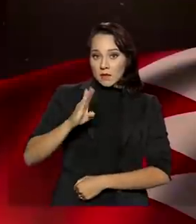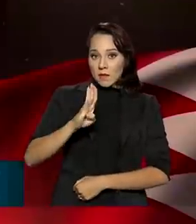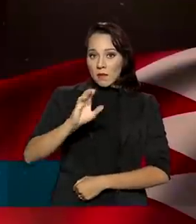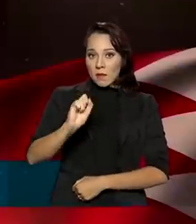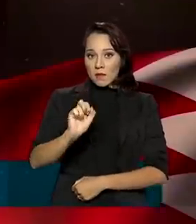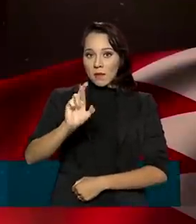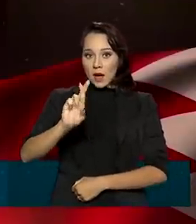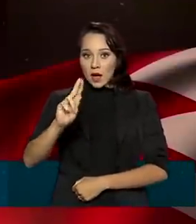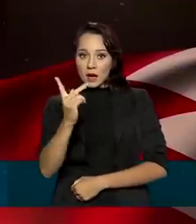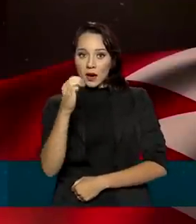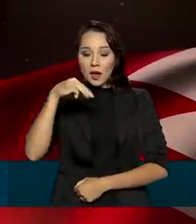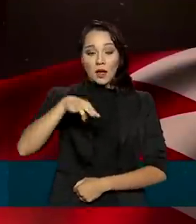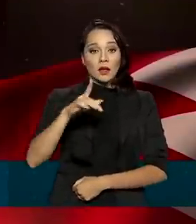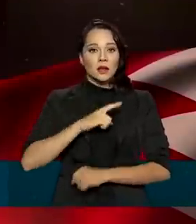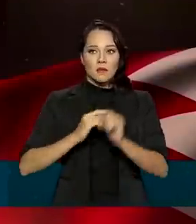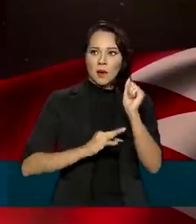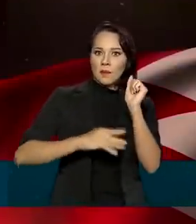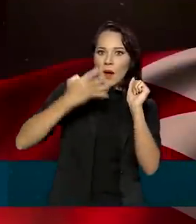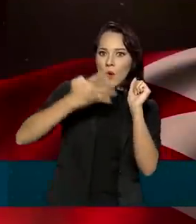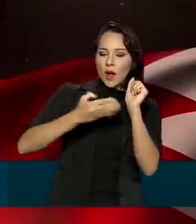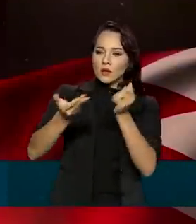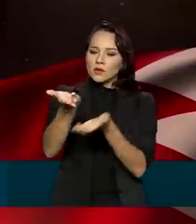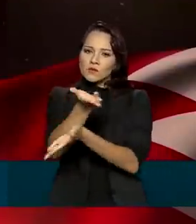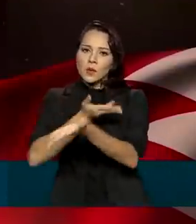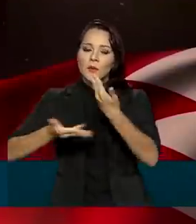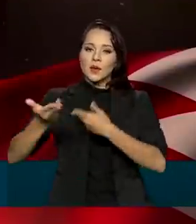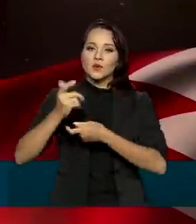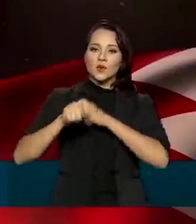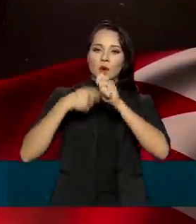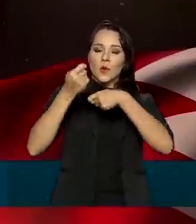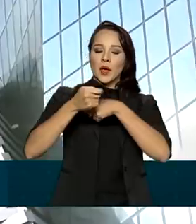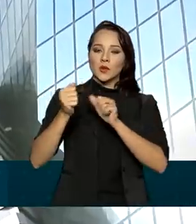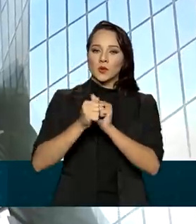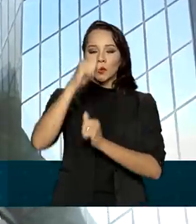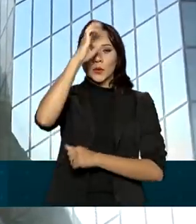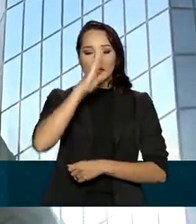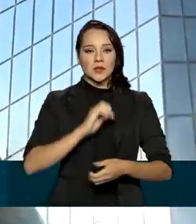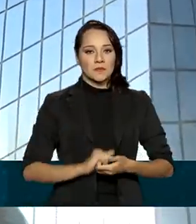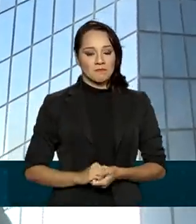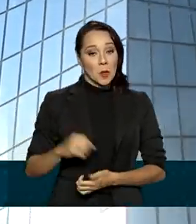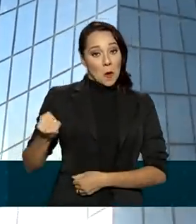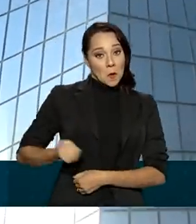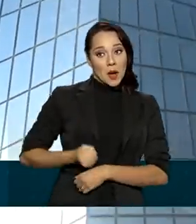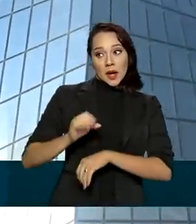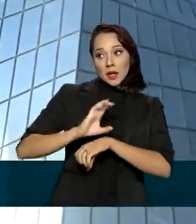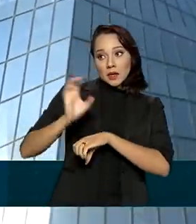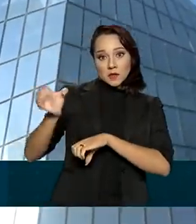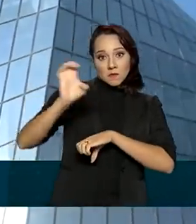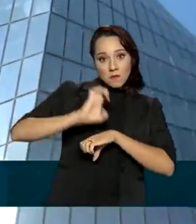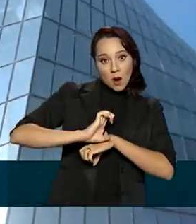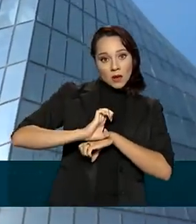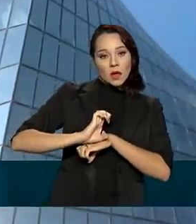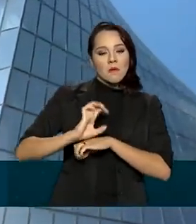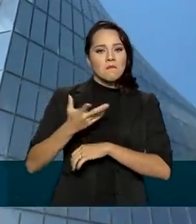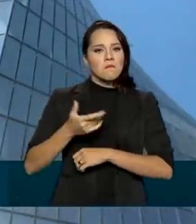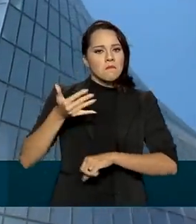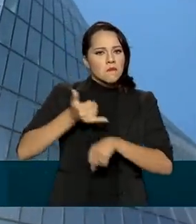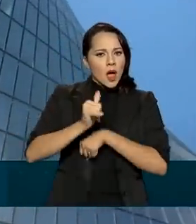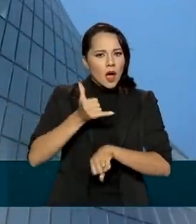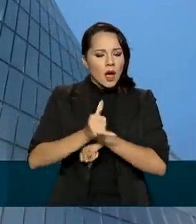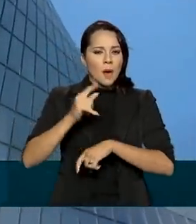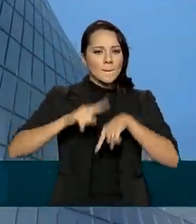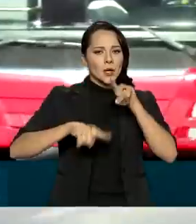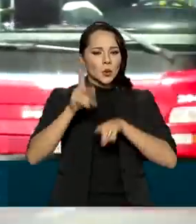o Bahrein ocupa a quarta colocação nas transações comerciais com o Brasil. O Bahrein exporta para o Brasil principalmente minérios,